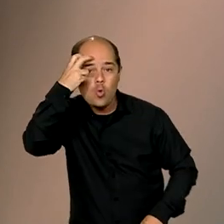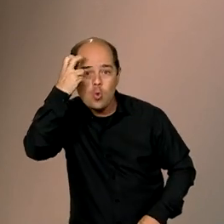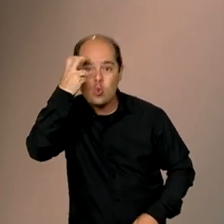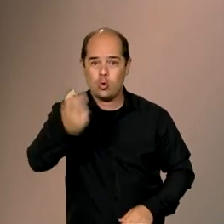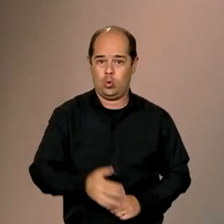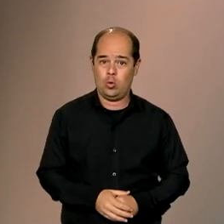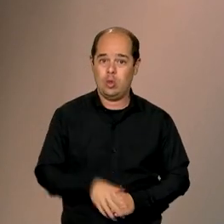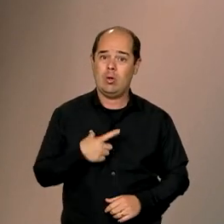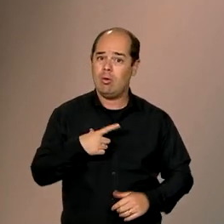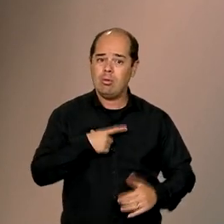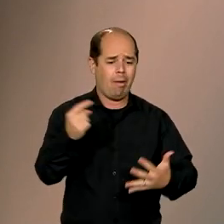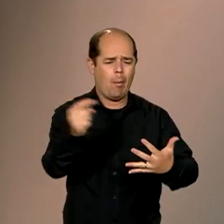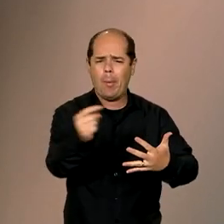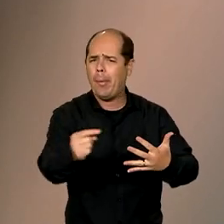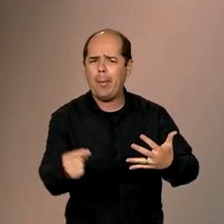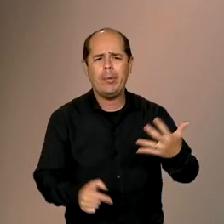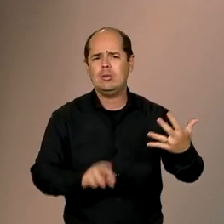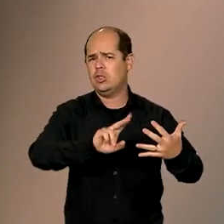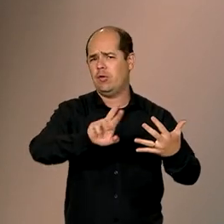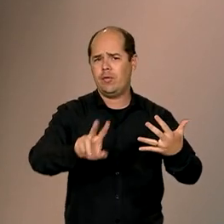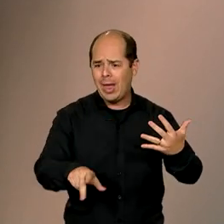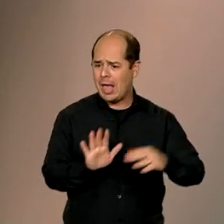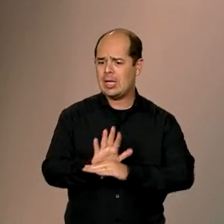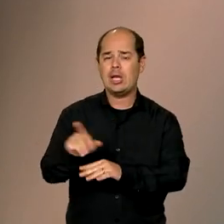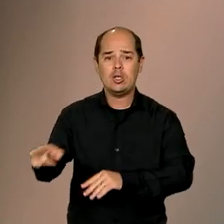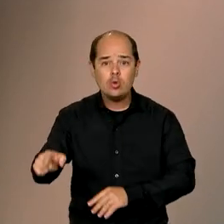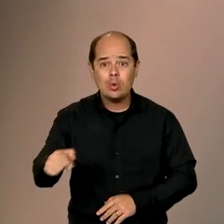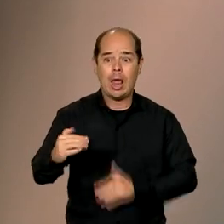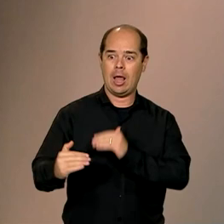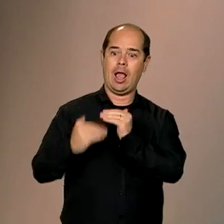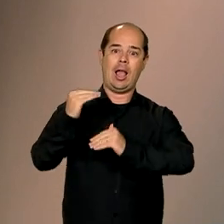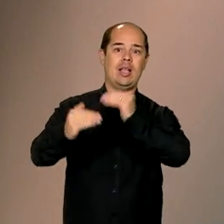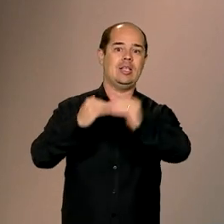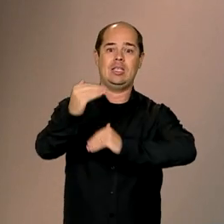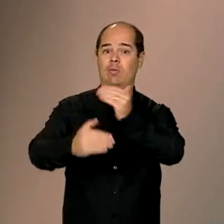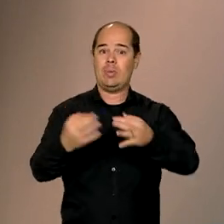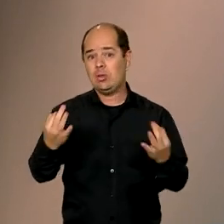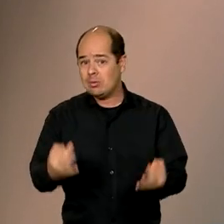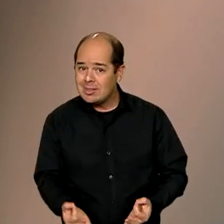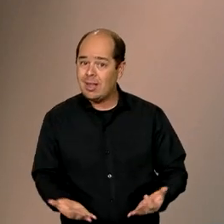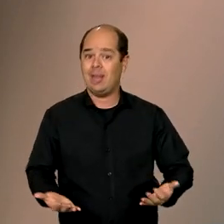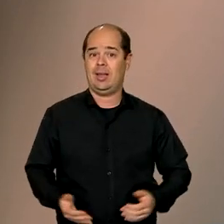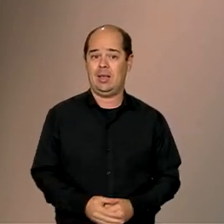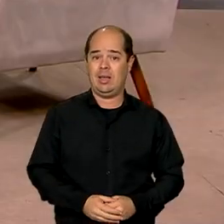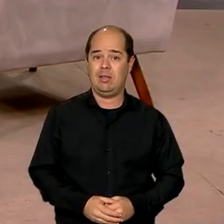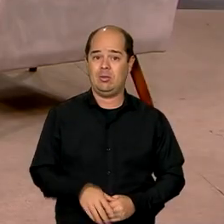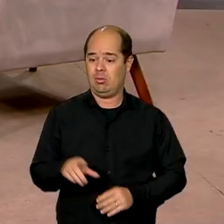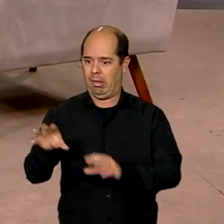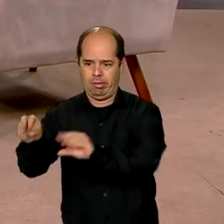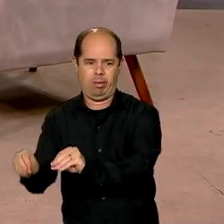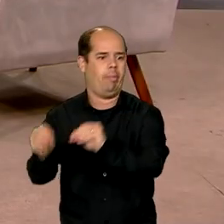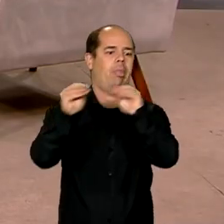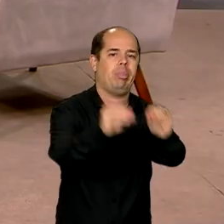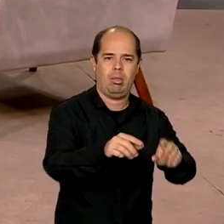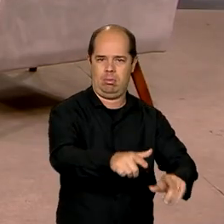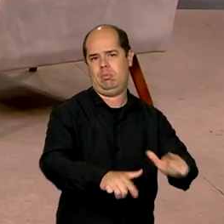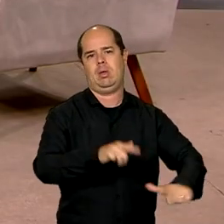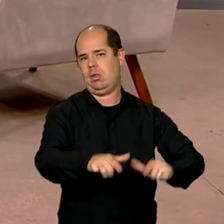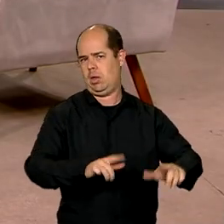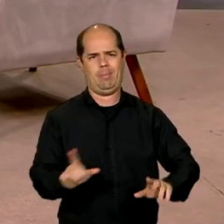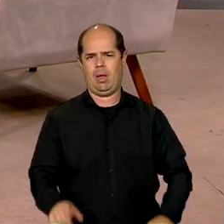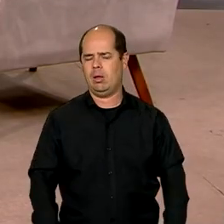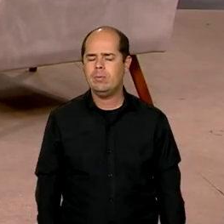Você tem outras maneiras de fazer um processo de desenvolvimento correto dessas crianças do que botar no ambiente de trabalho. O que diferencia,